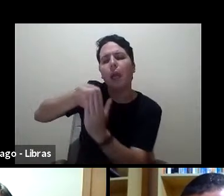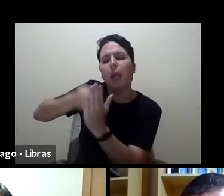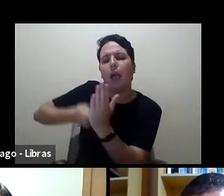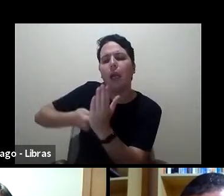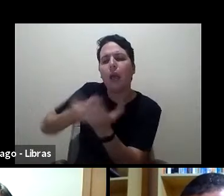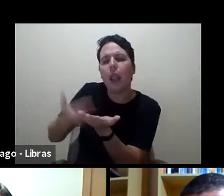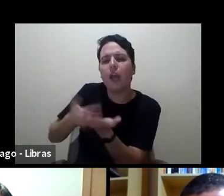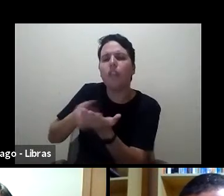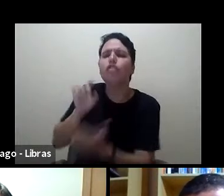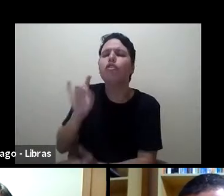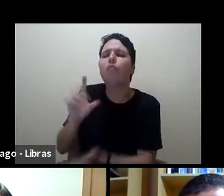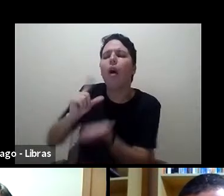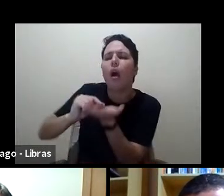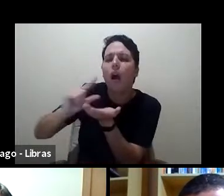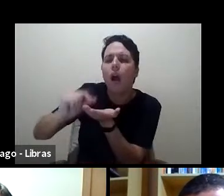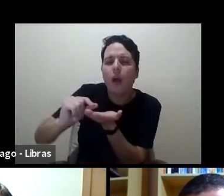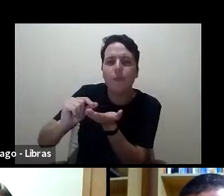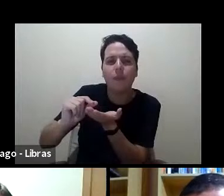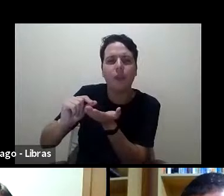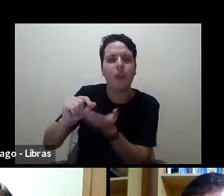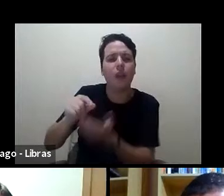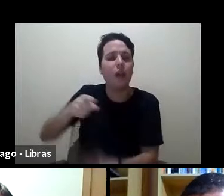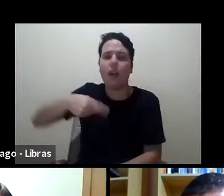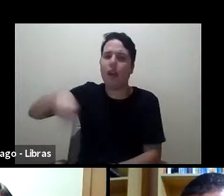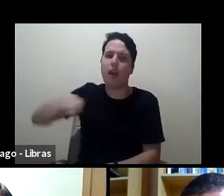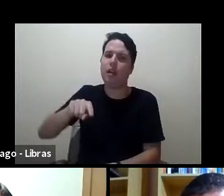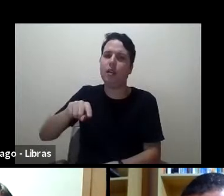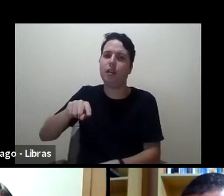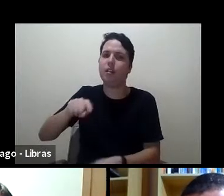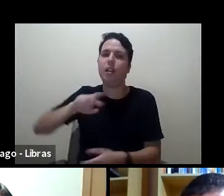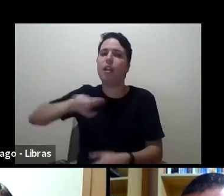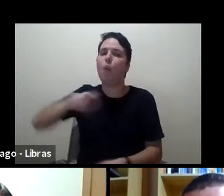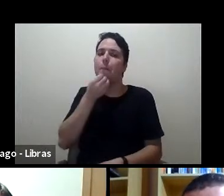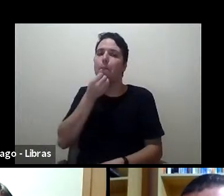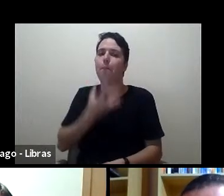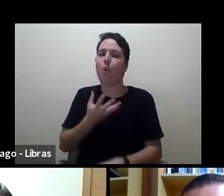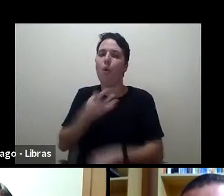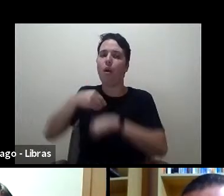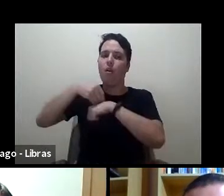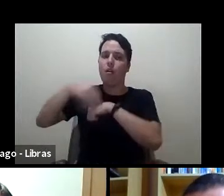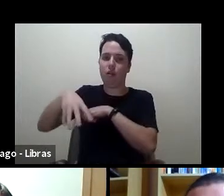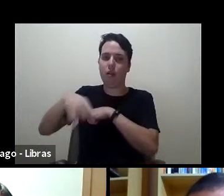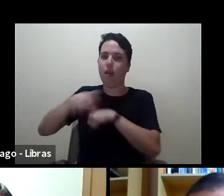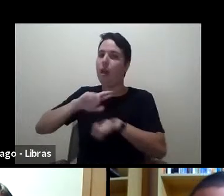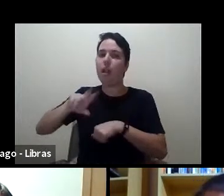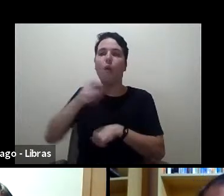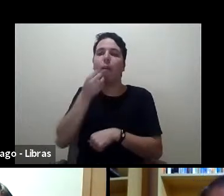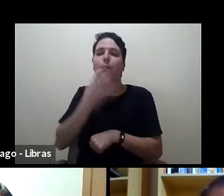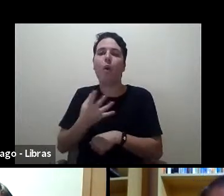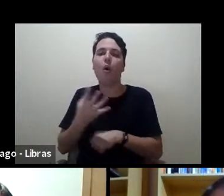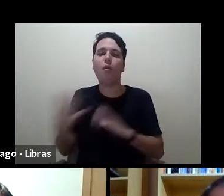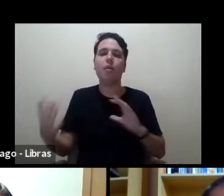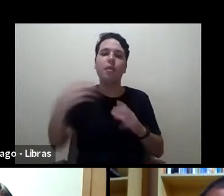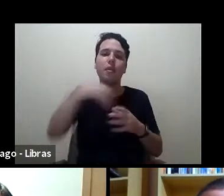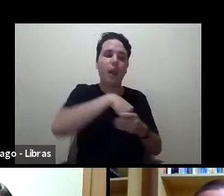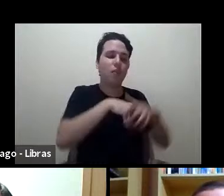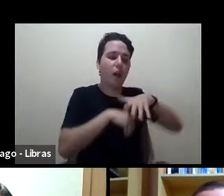escrever artigos, não estão fazendo um bom serviço para o campo de pesquisa na educação.